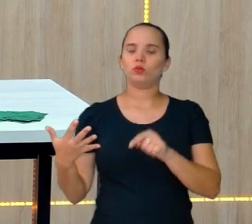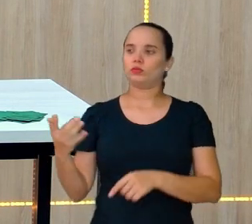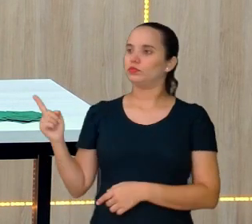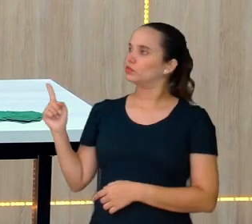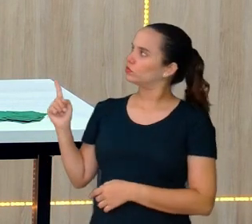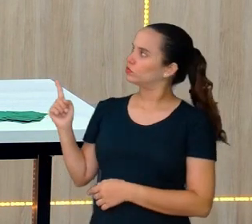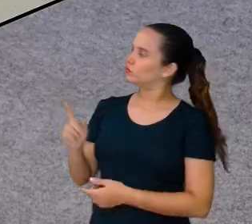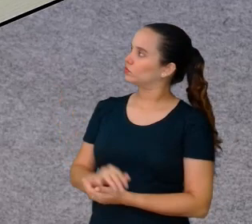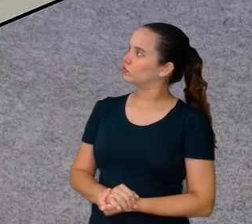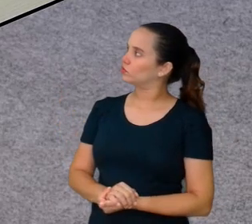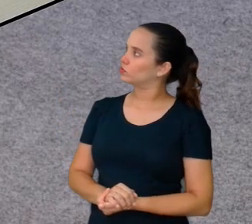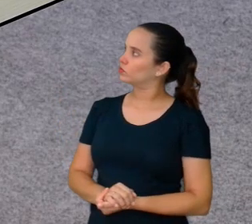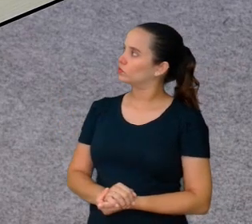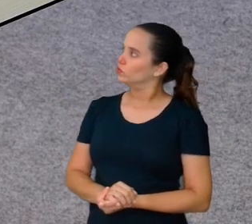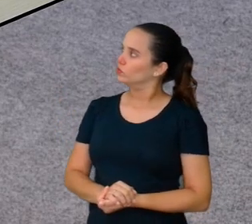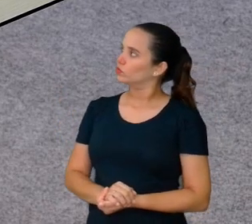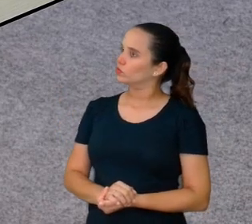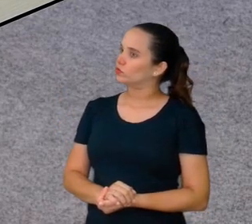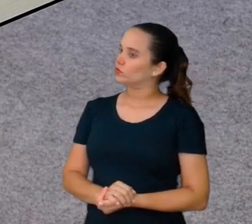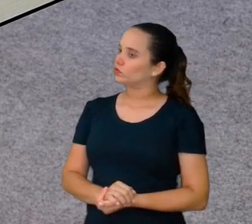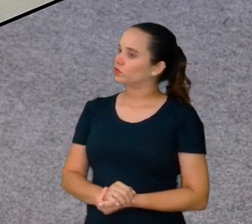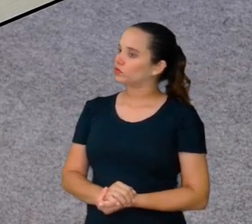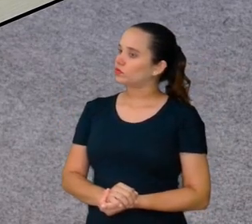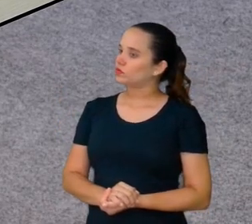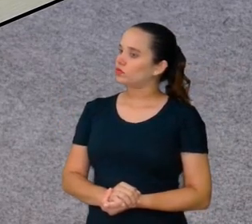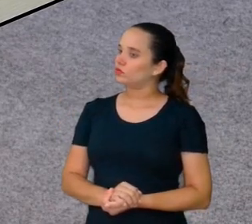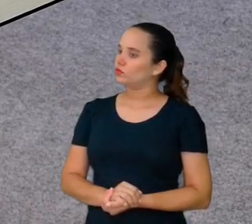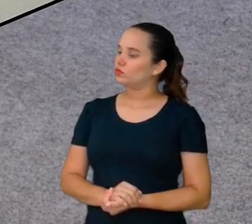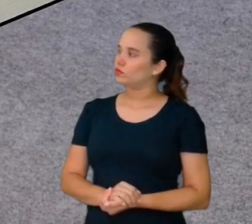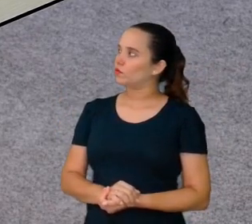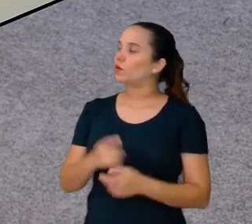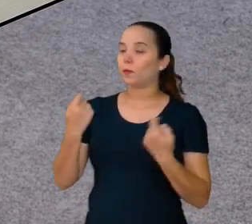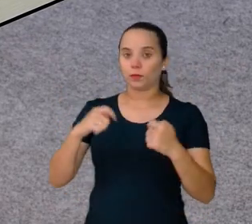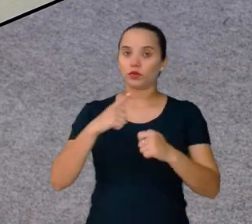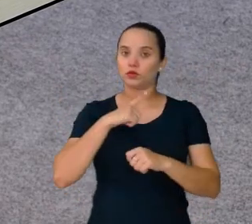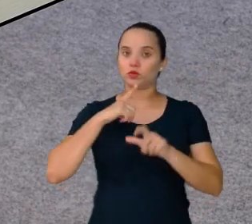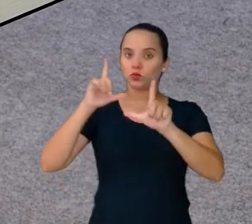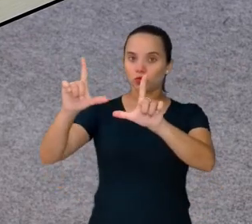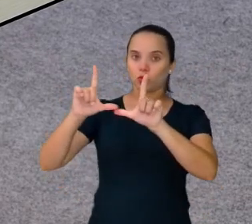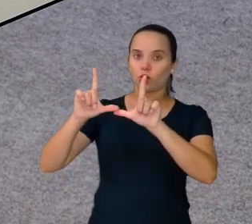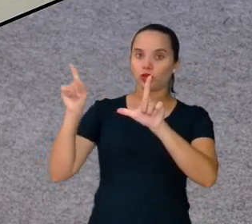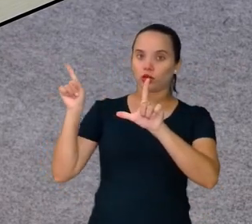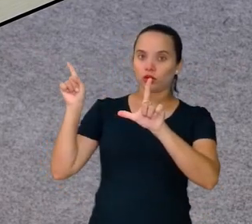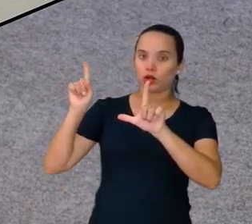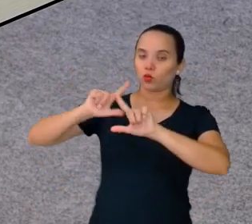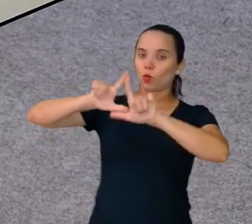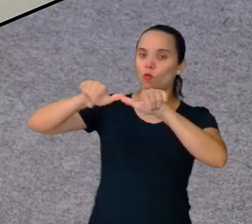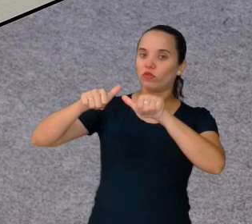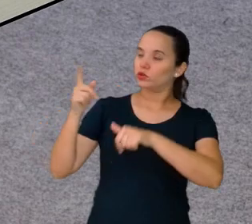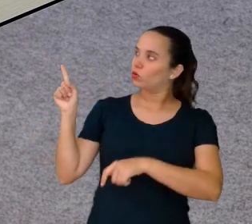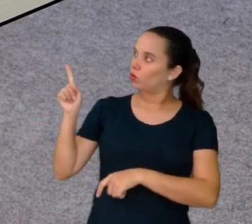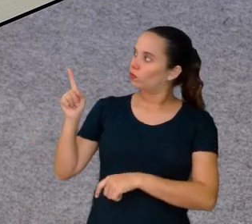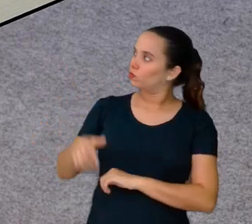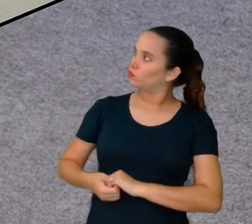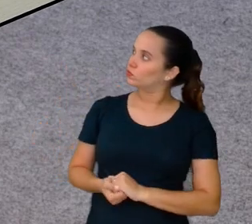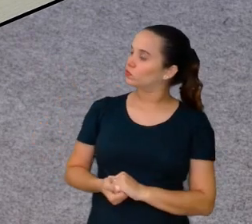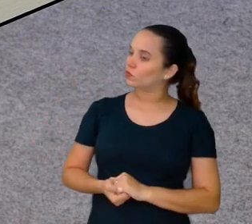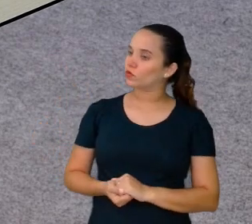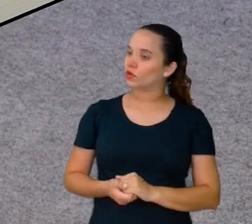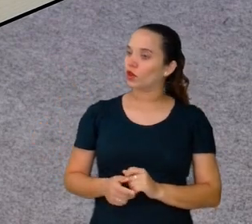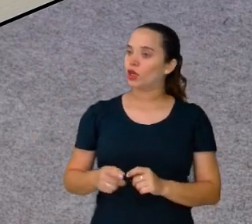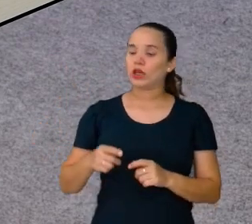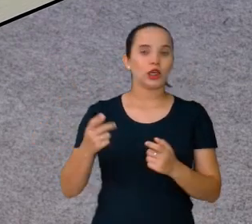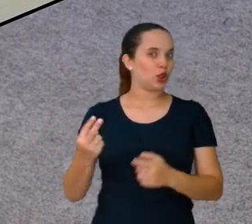a mesa. Para perceber. Eu vou ter um quadrado aqui. De que lado? Desse. Ele não pode